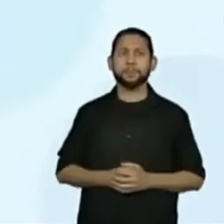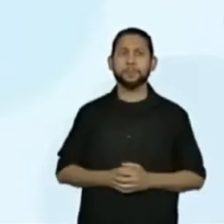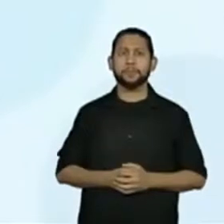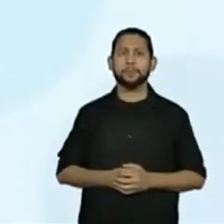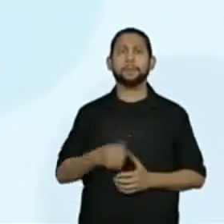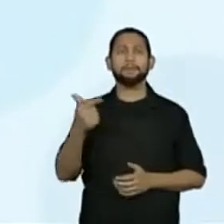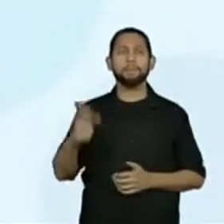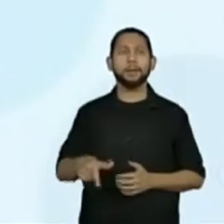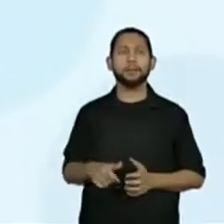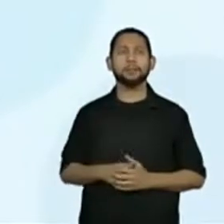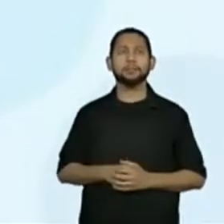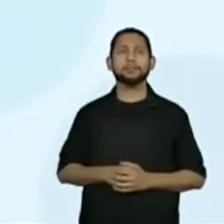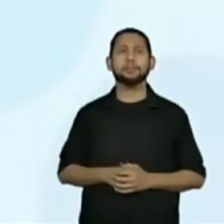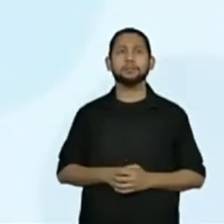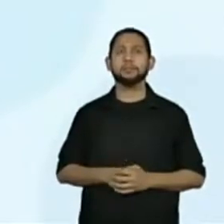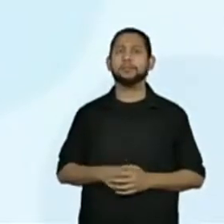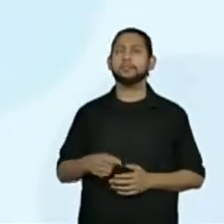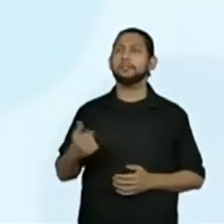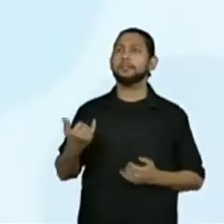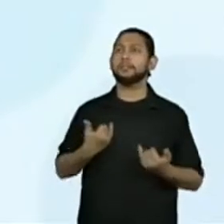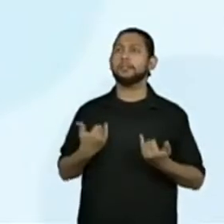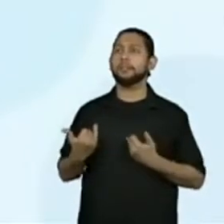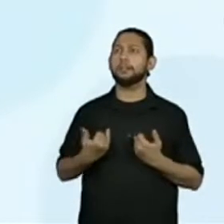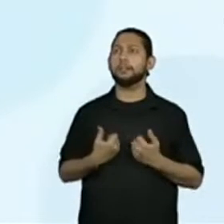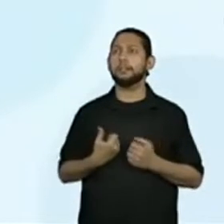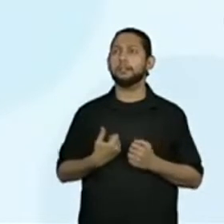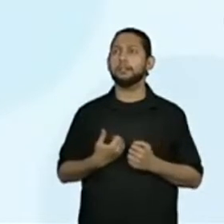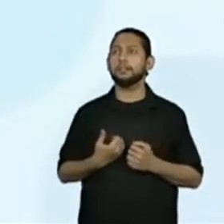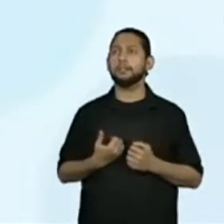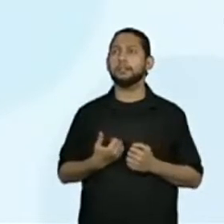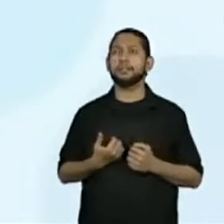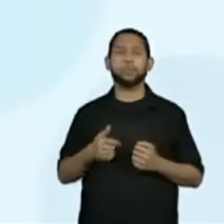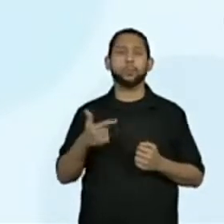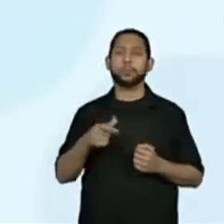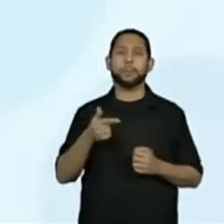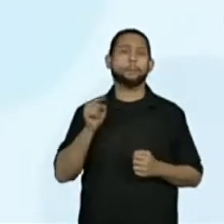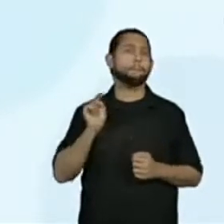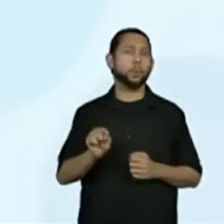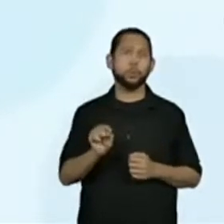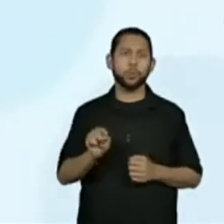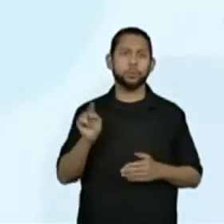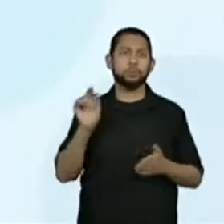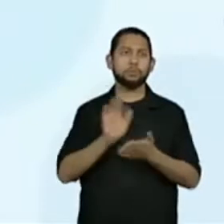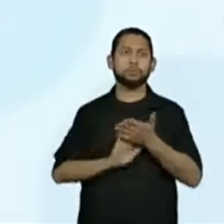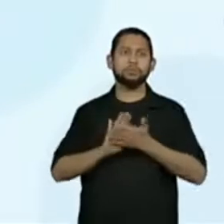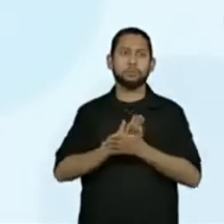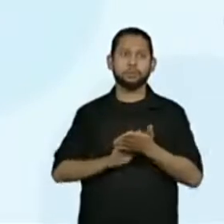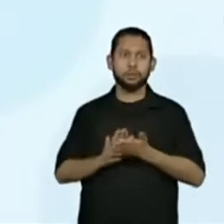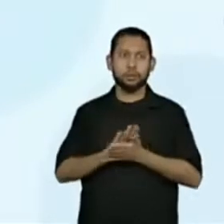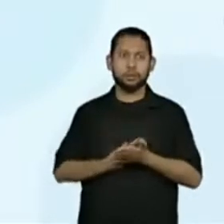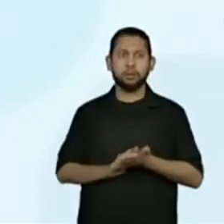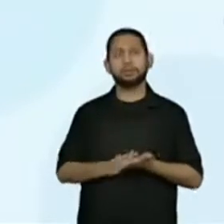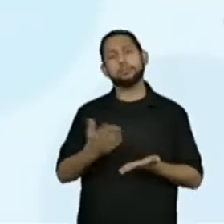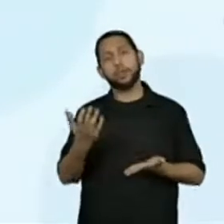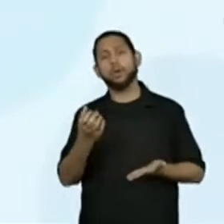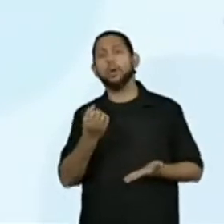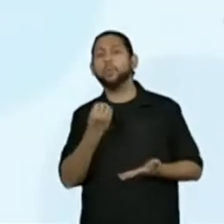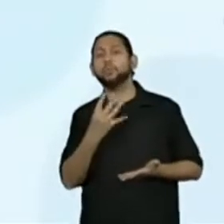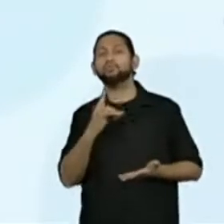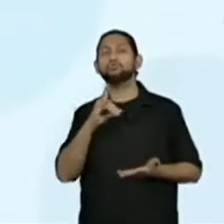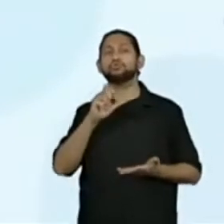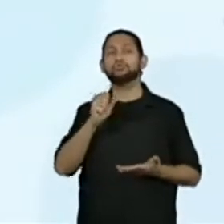O mais? Já falaram que o cumprimento não tem pontuação. Aqui, o bom dia. Então, a gente vai fazer isso aqui.